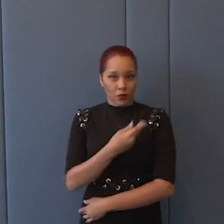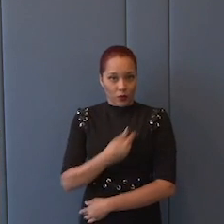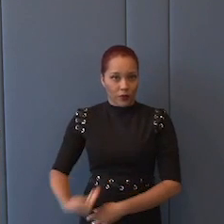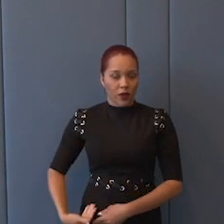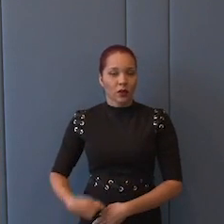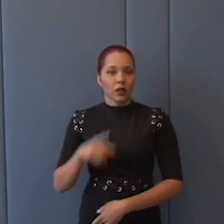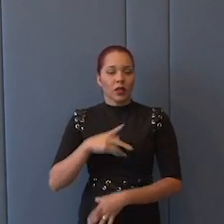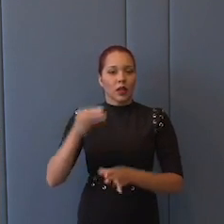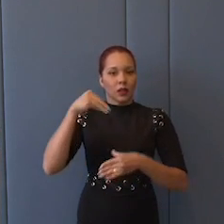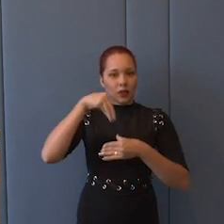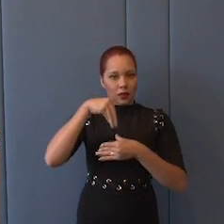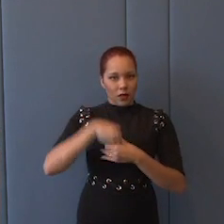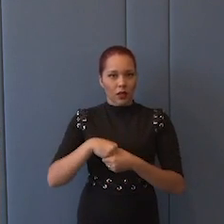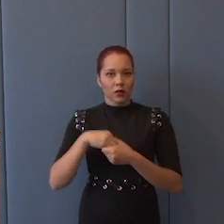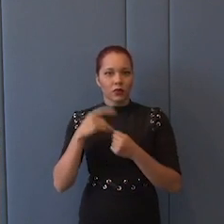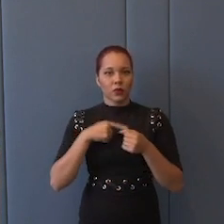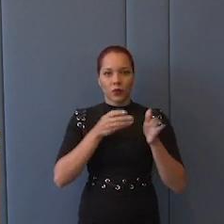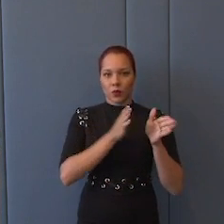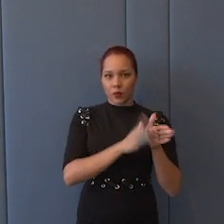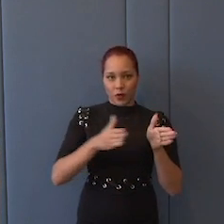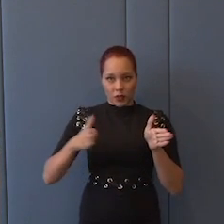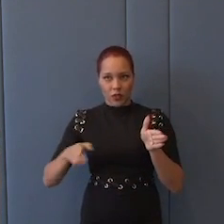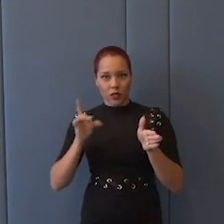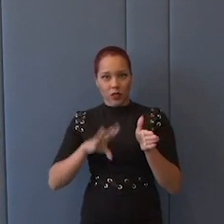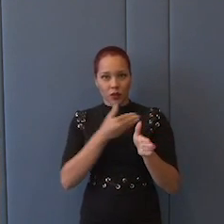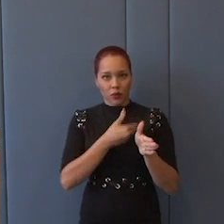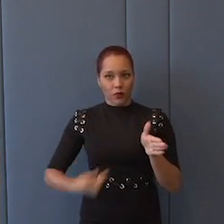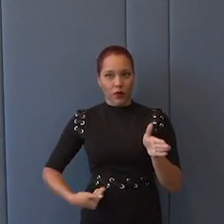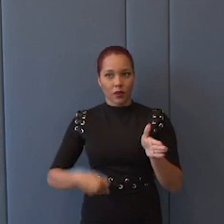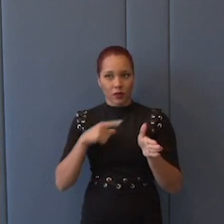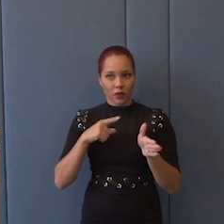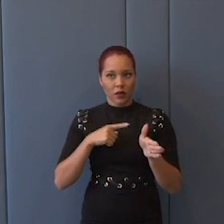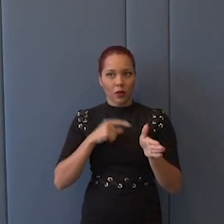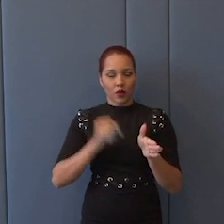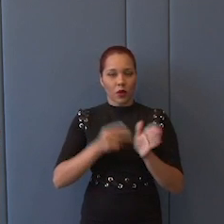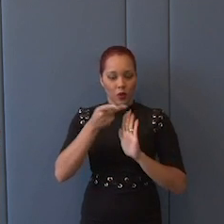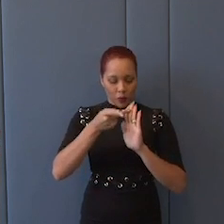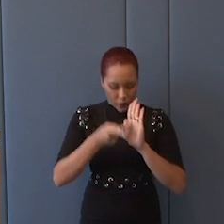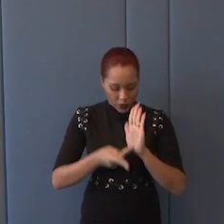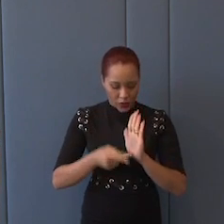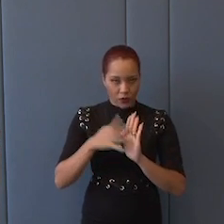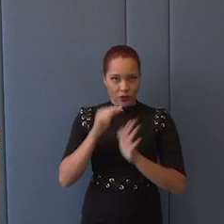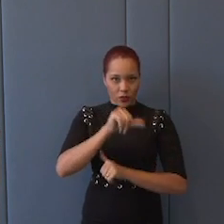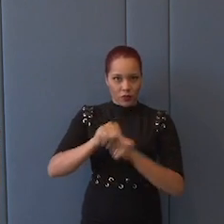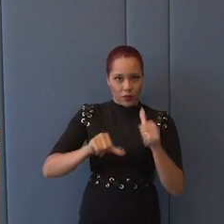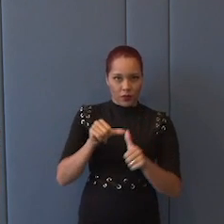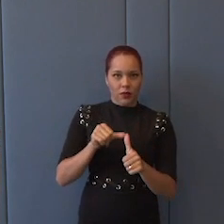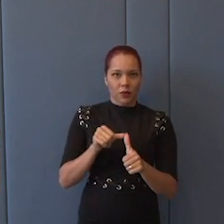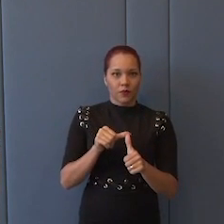estar dentro desse processo. Ainda mais um governo que tem um projeto de transformação, um projeto